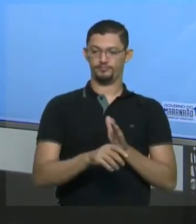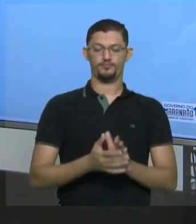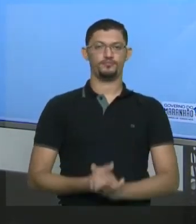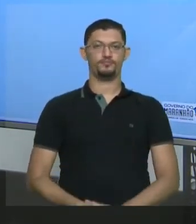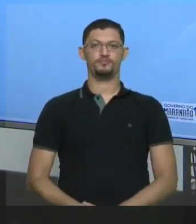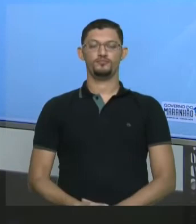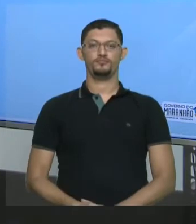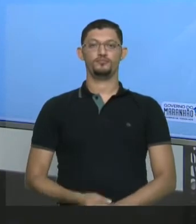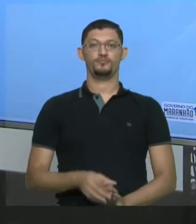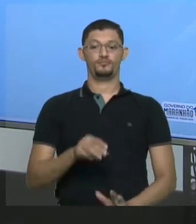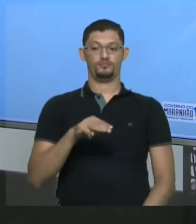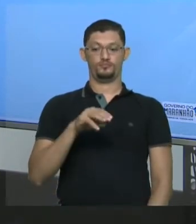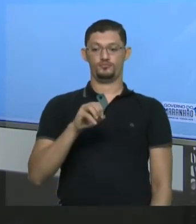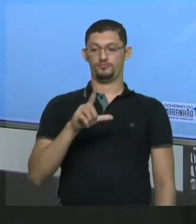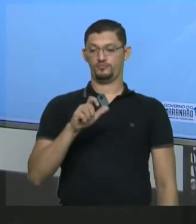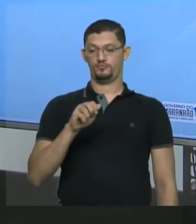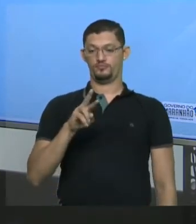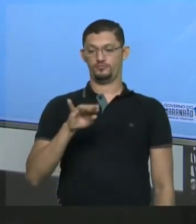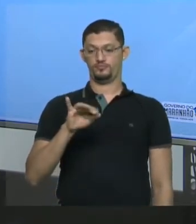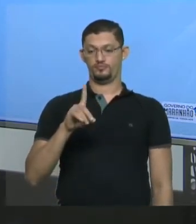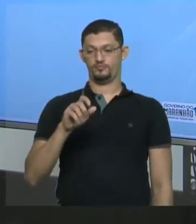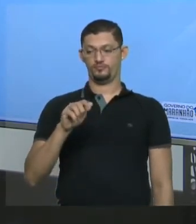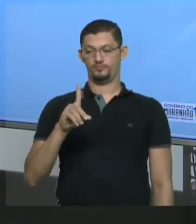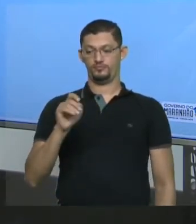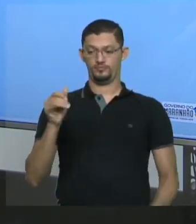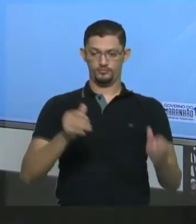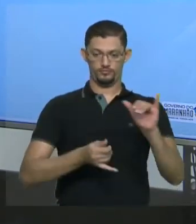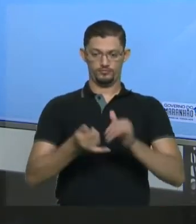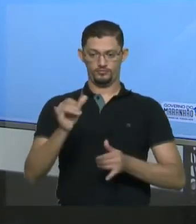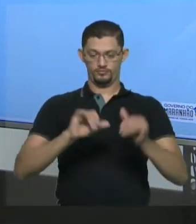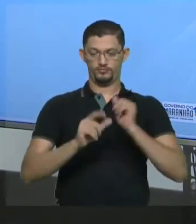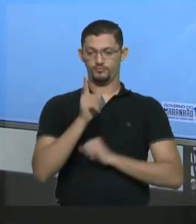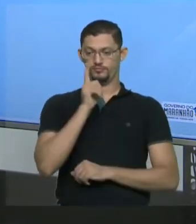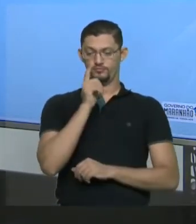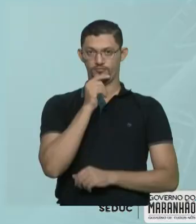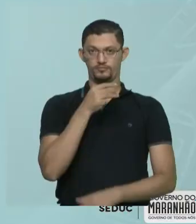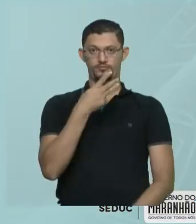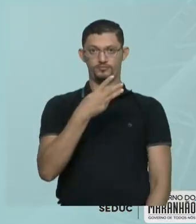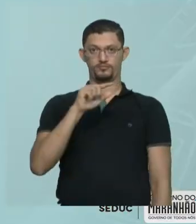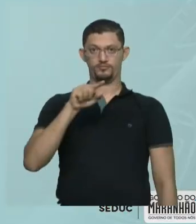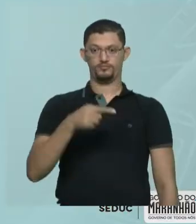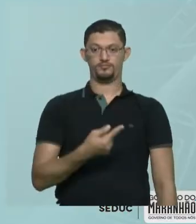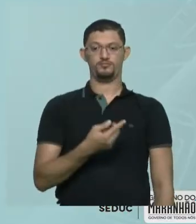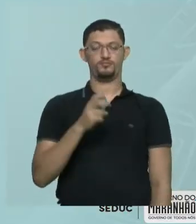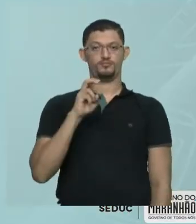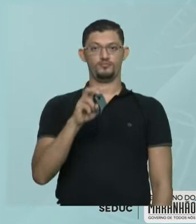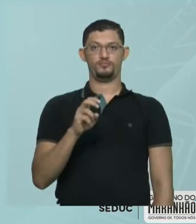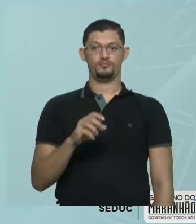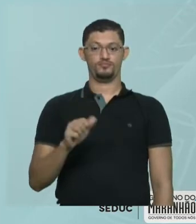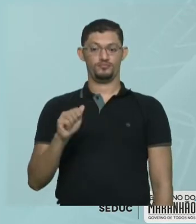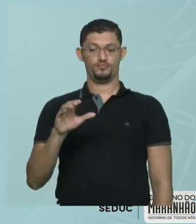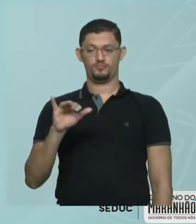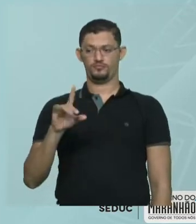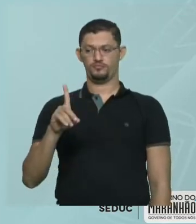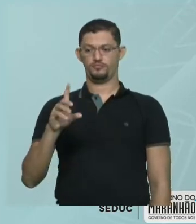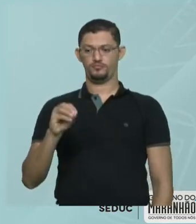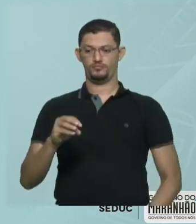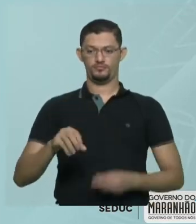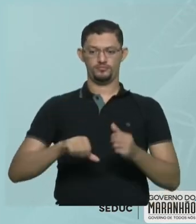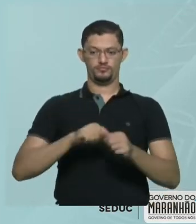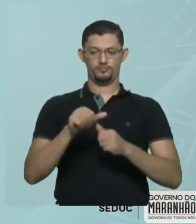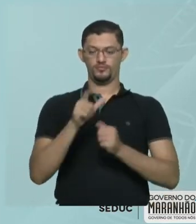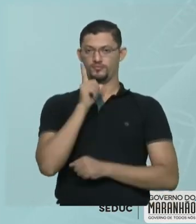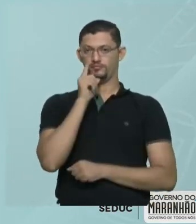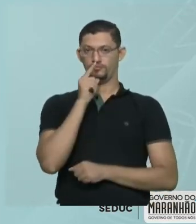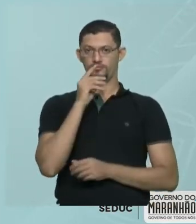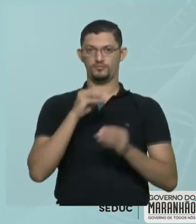A molaridade de uma solução aquosa contendo 3,5 gramas de ácido clorídrico dissolvidos em água